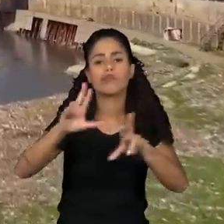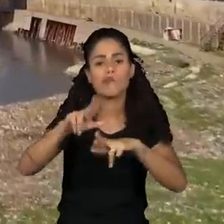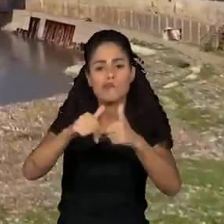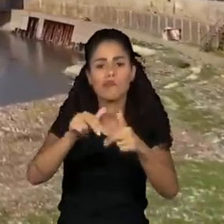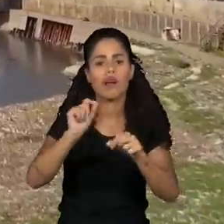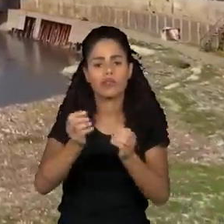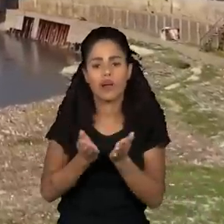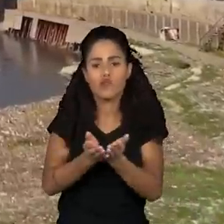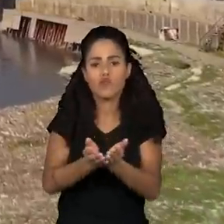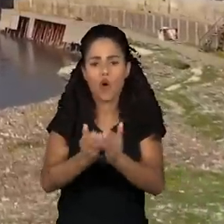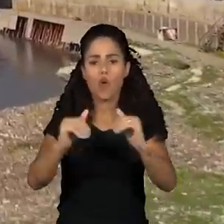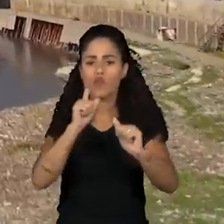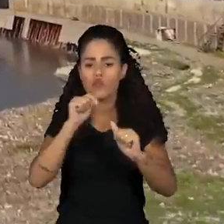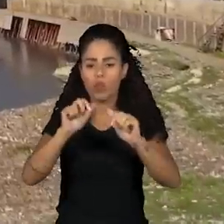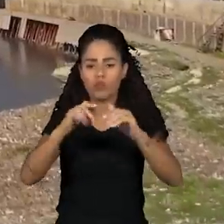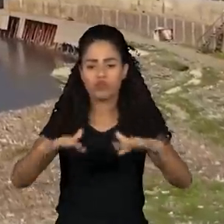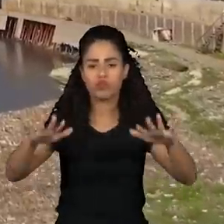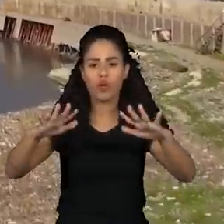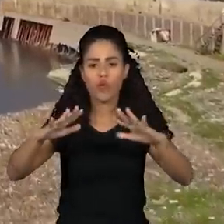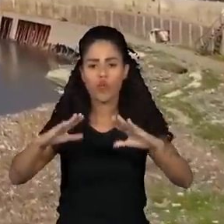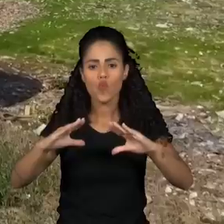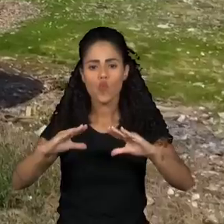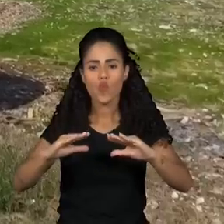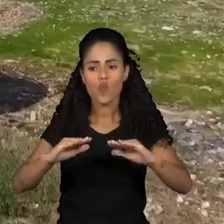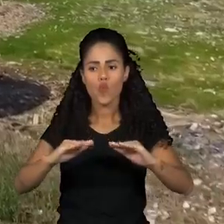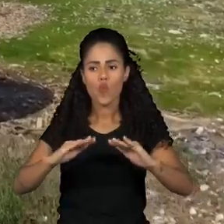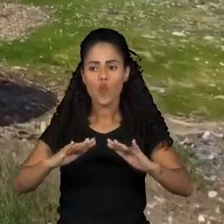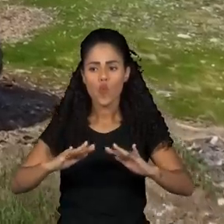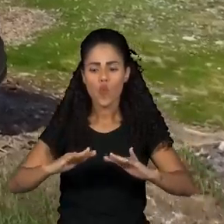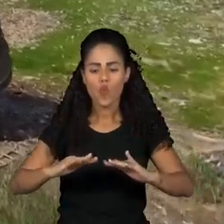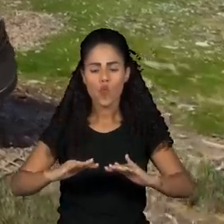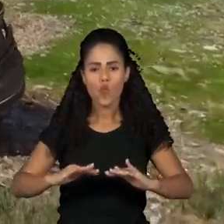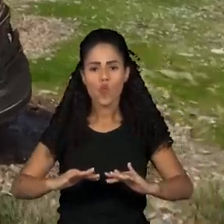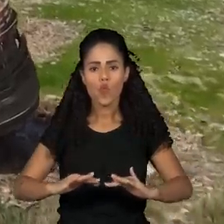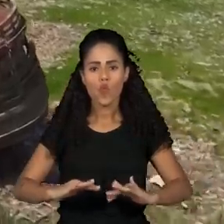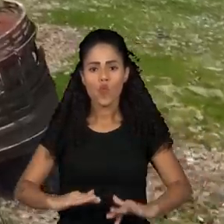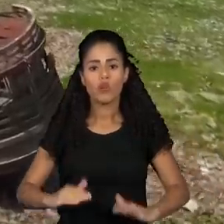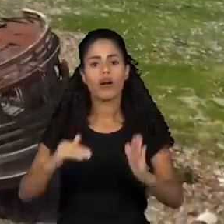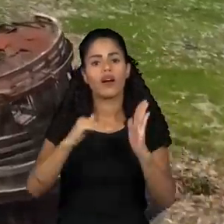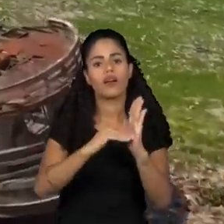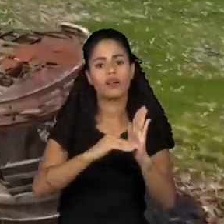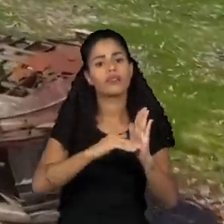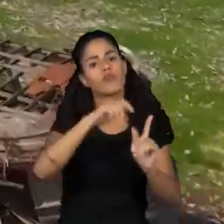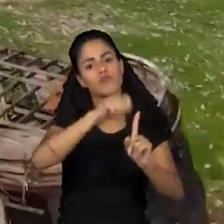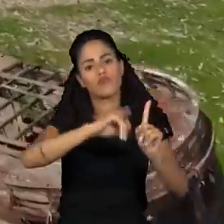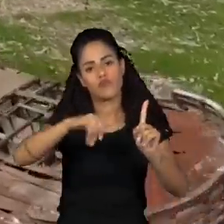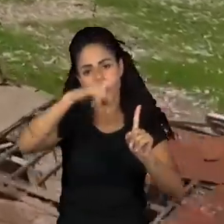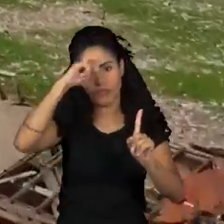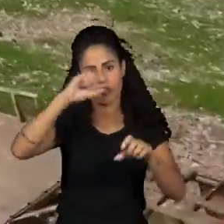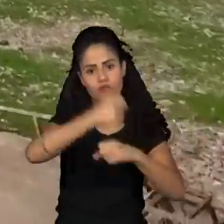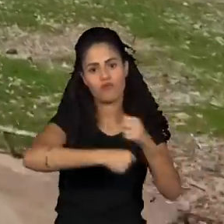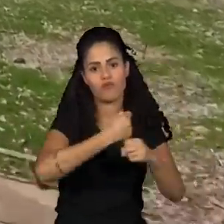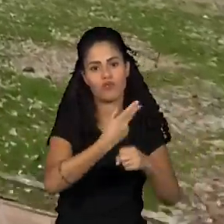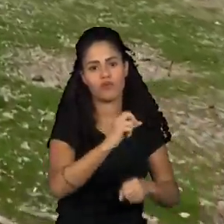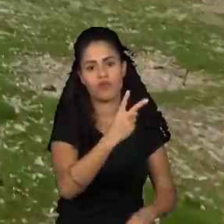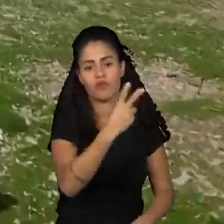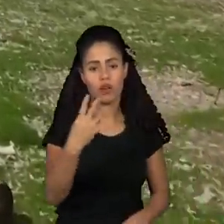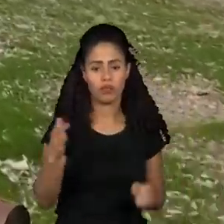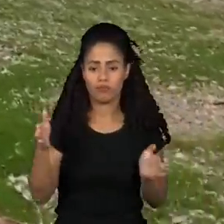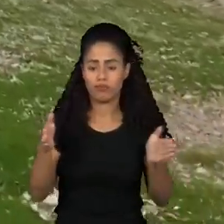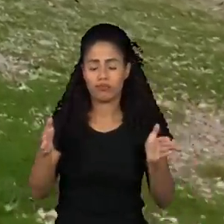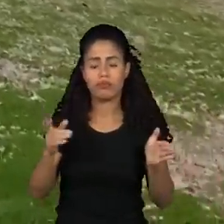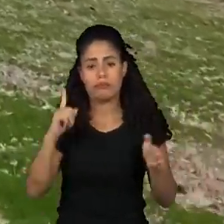dramática que vai permanecer até janeiro de 2024. Consequência de anos seguidos de